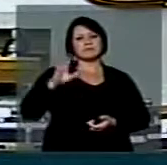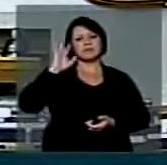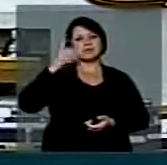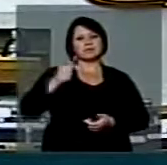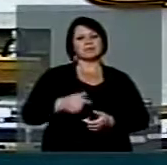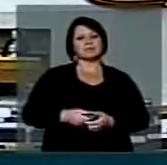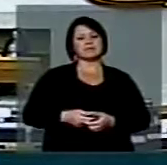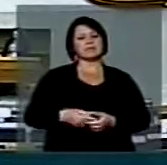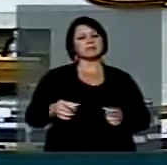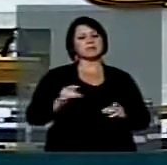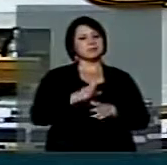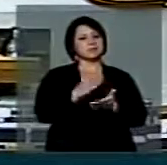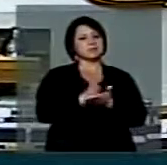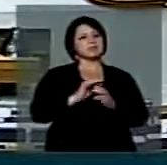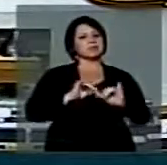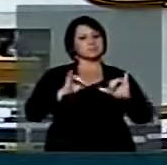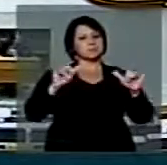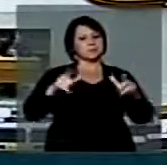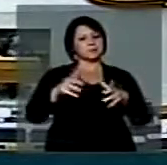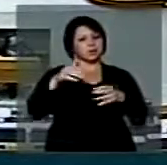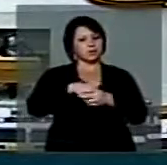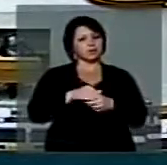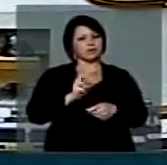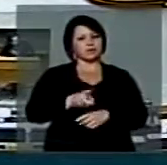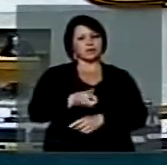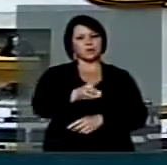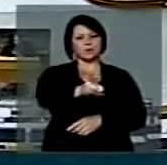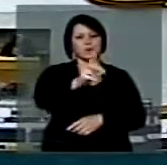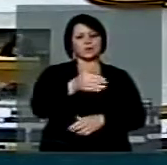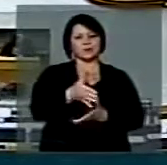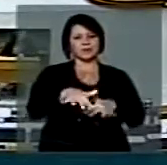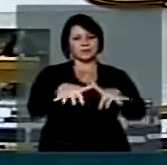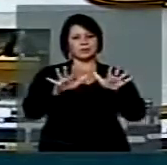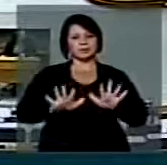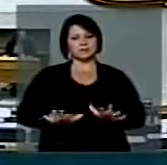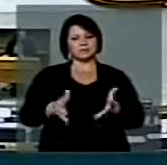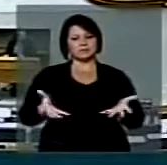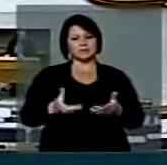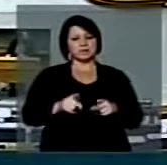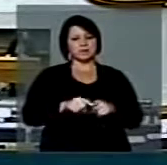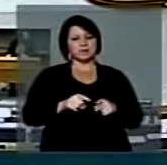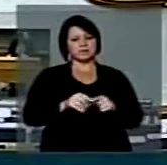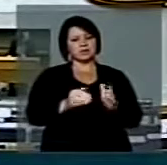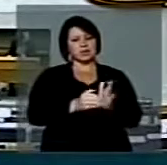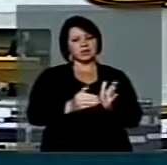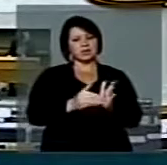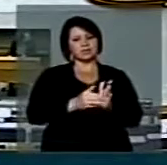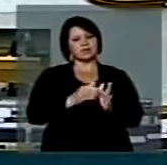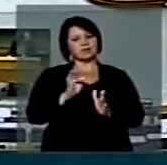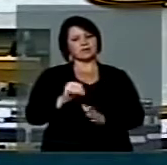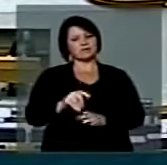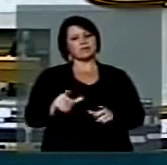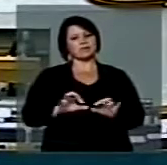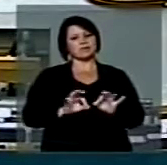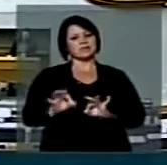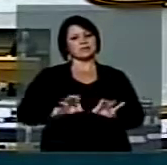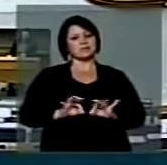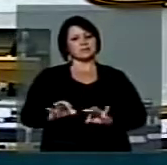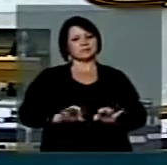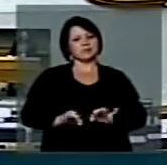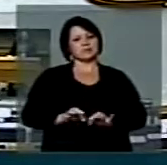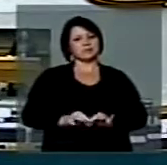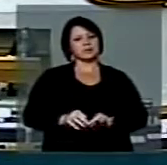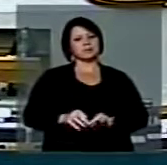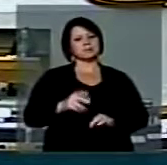Depois da propaganda partidária obrigatória, a gente retoma a transmissão aqui no plenário Ilícias Guimarães. Neste final da sessão ordinária, fala o líder